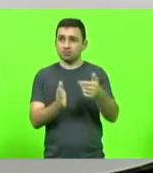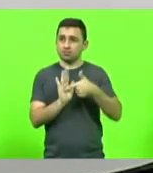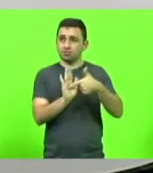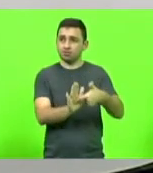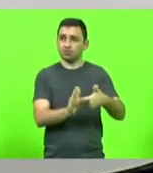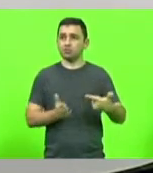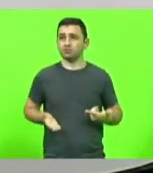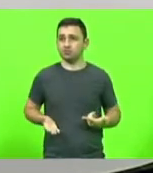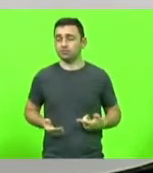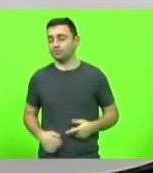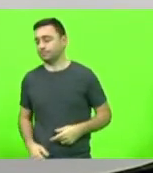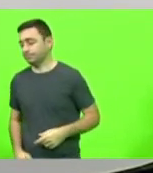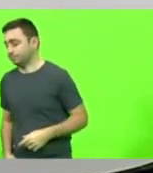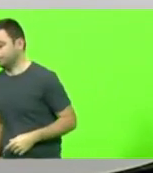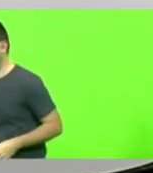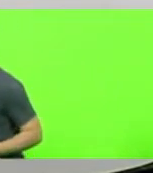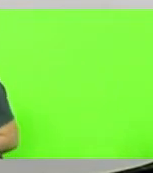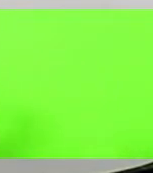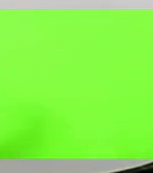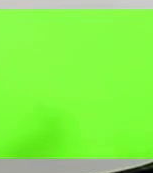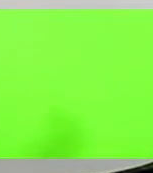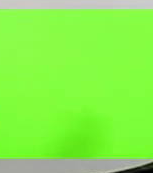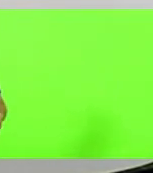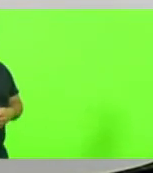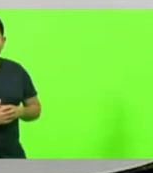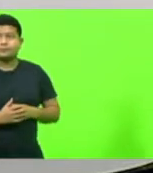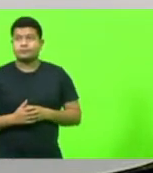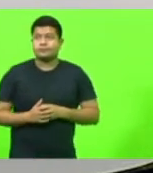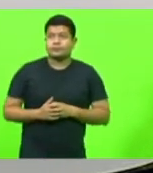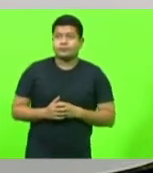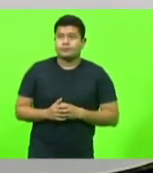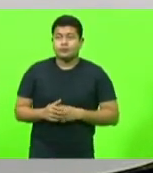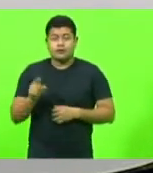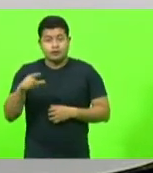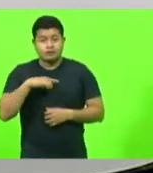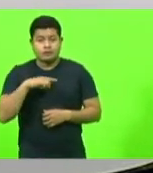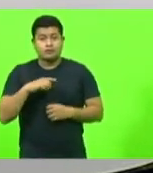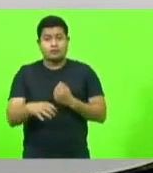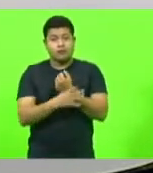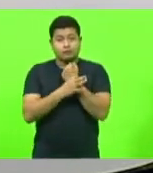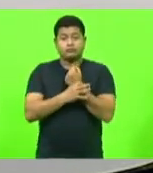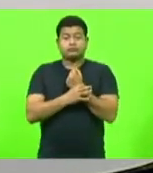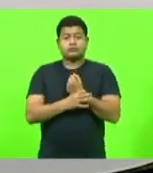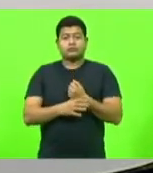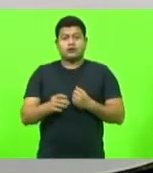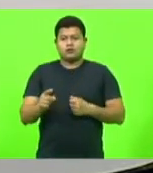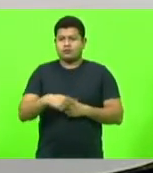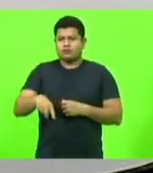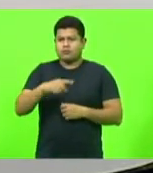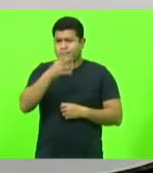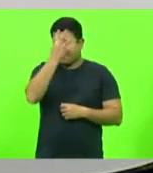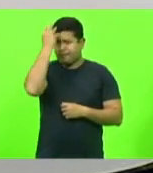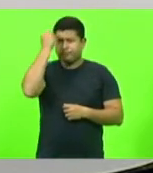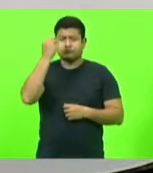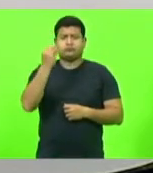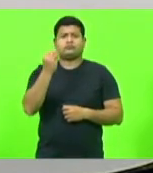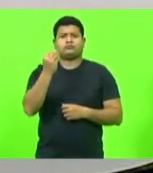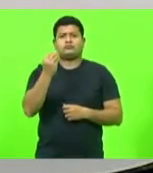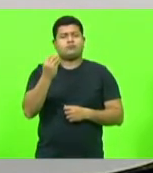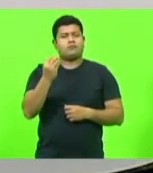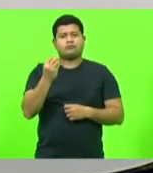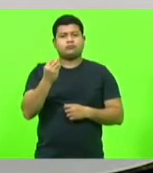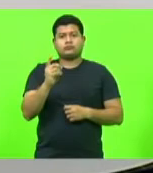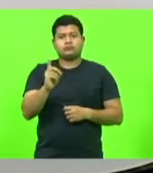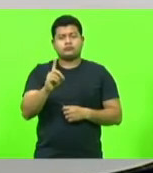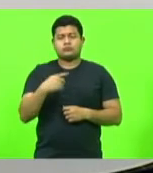assegurados, garantidos. Também não ficarão esquecidos, senhor presidente, os